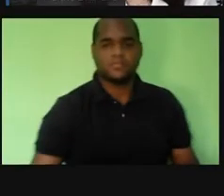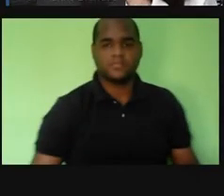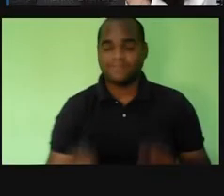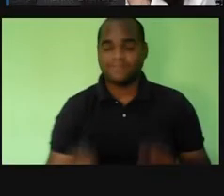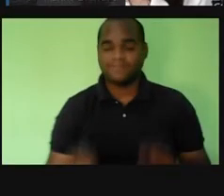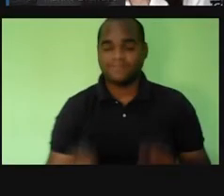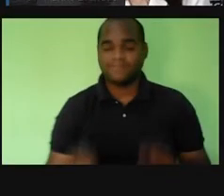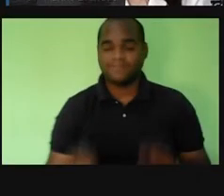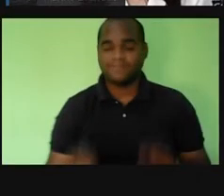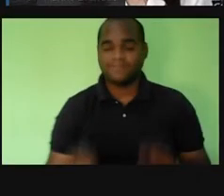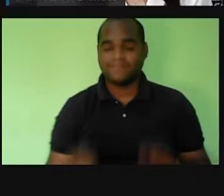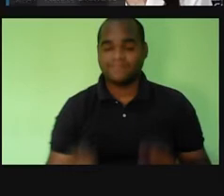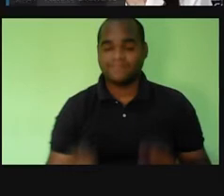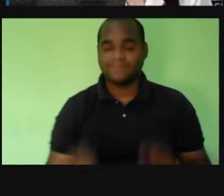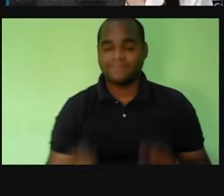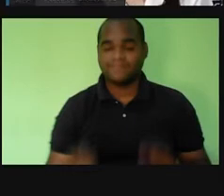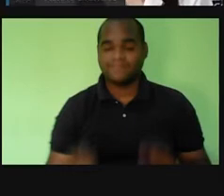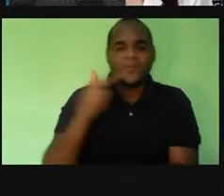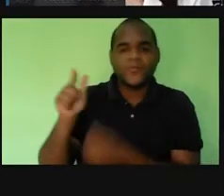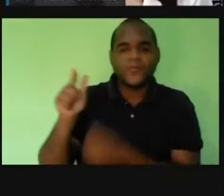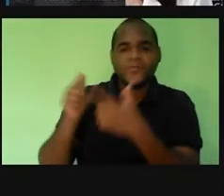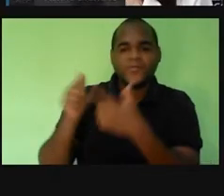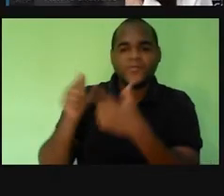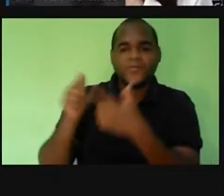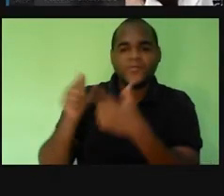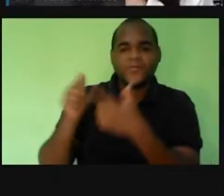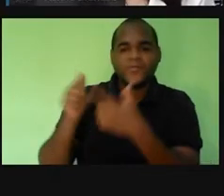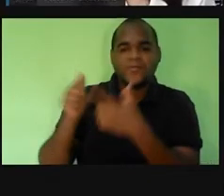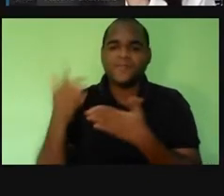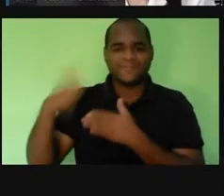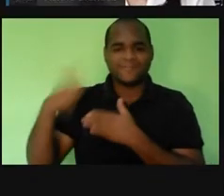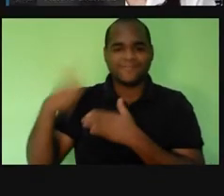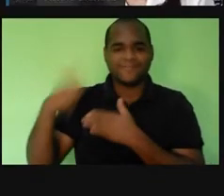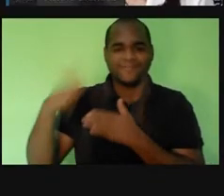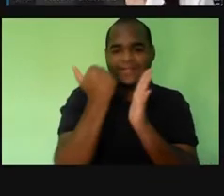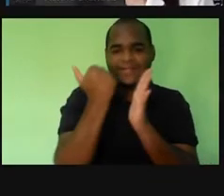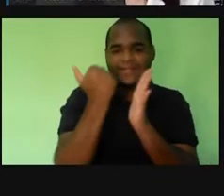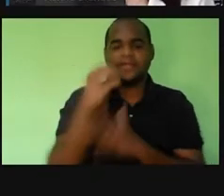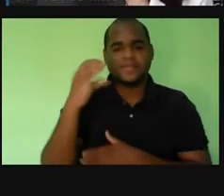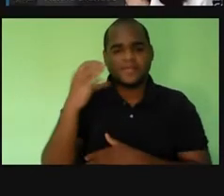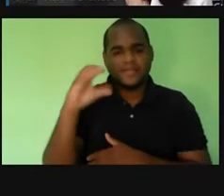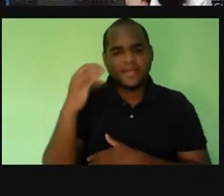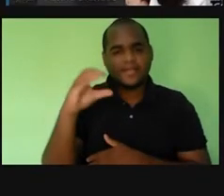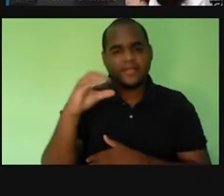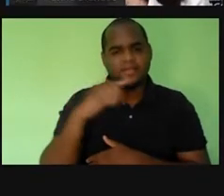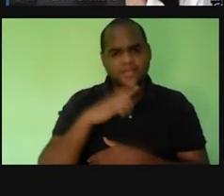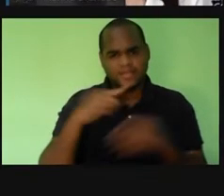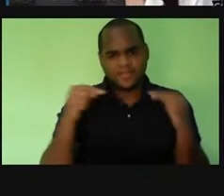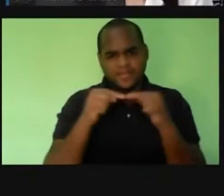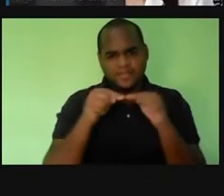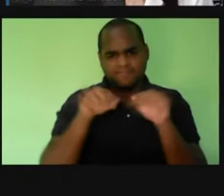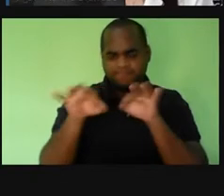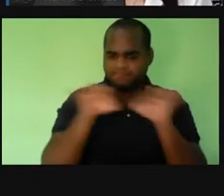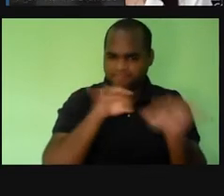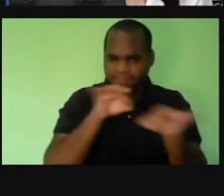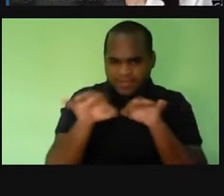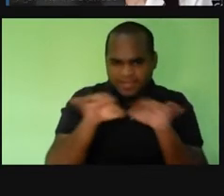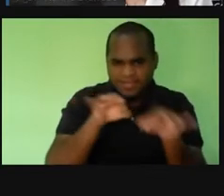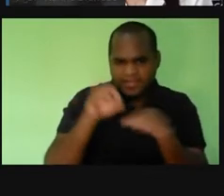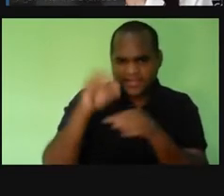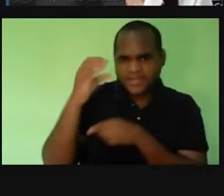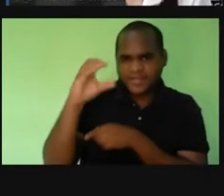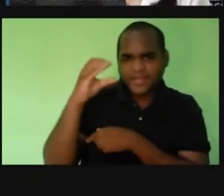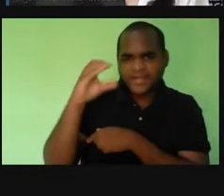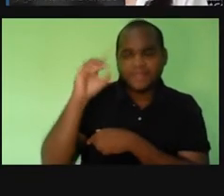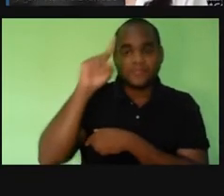Olá, alunos e alunas! Bem-vindos a mais uma aula de ciências do nosso projeto Ciências no dia a